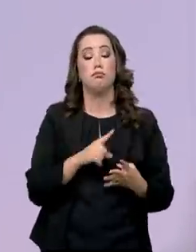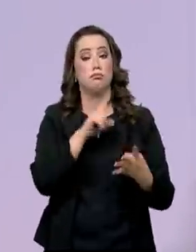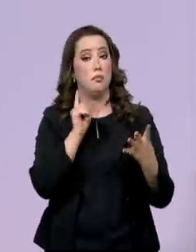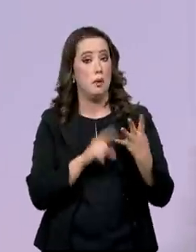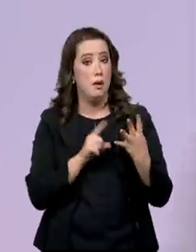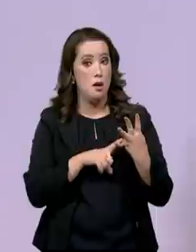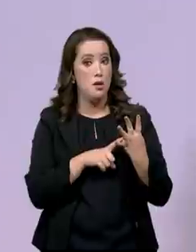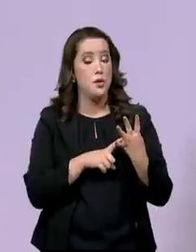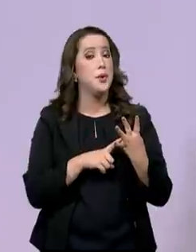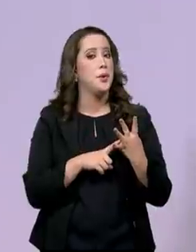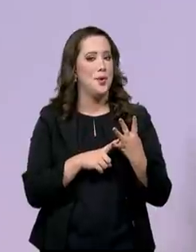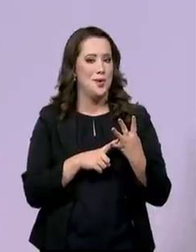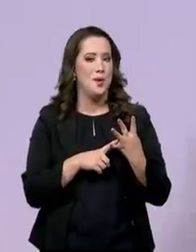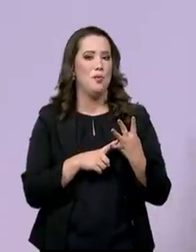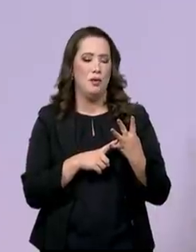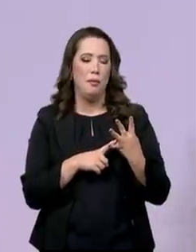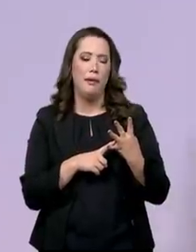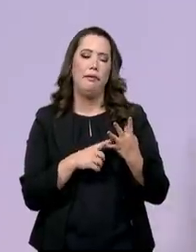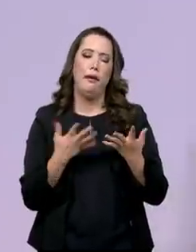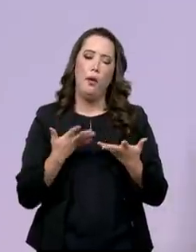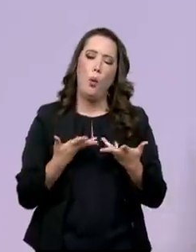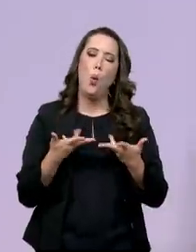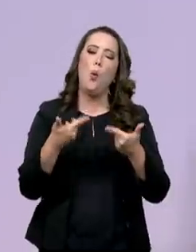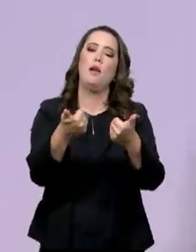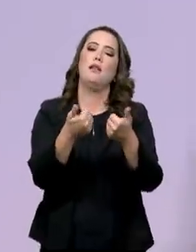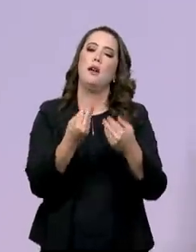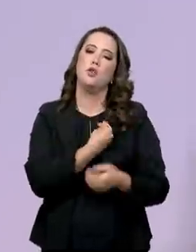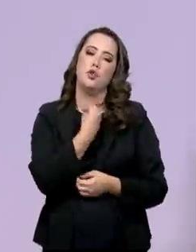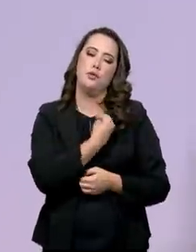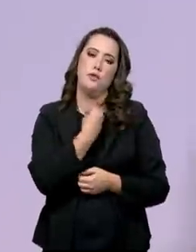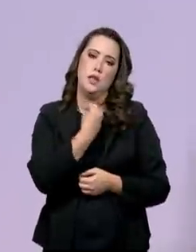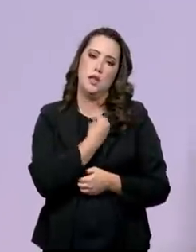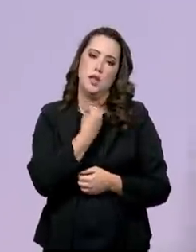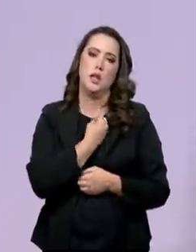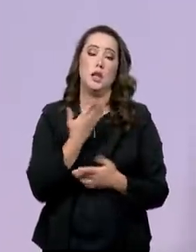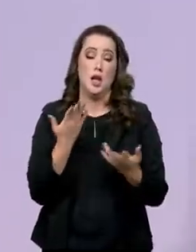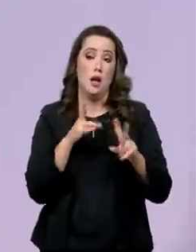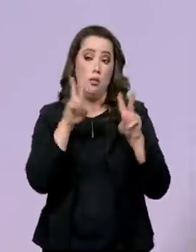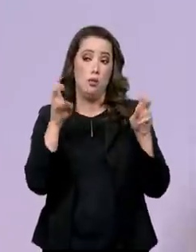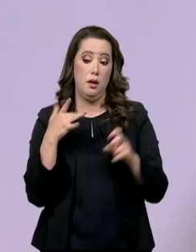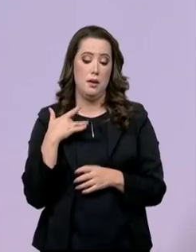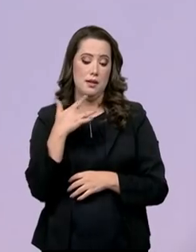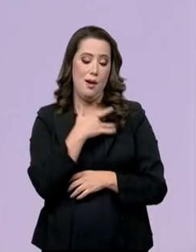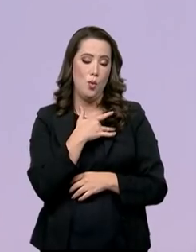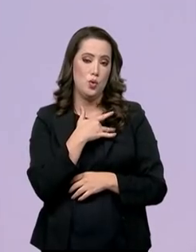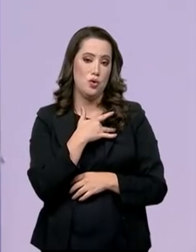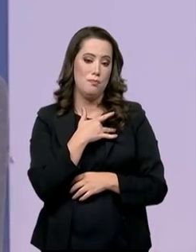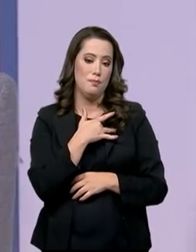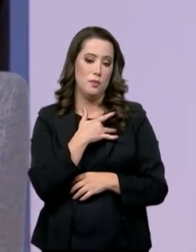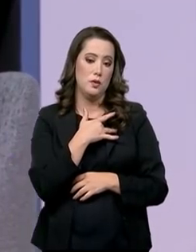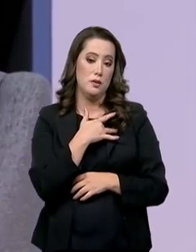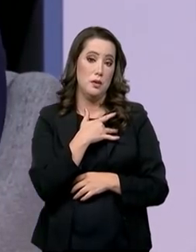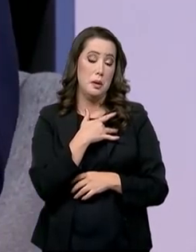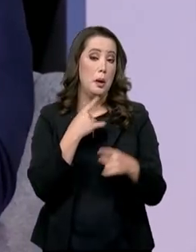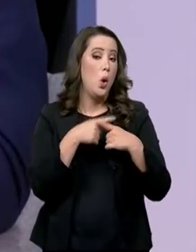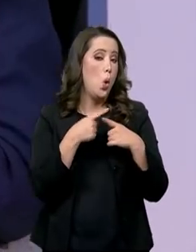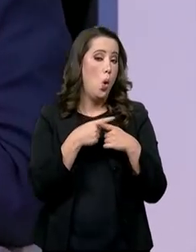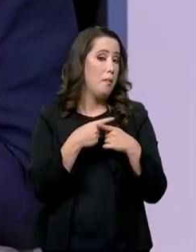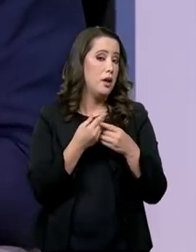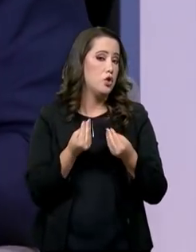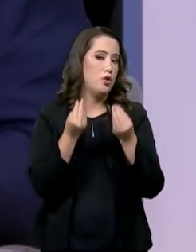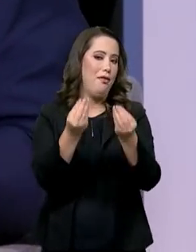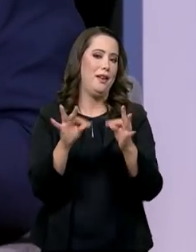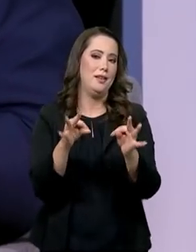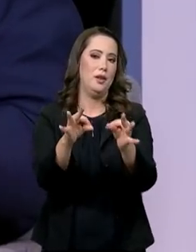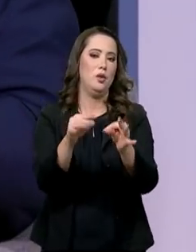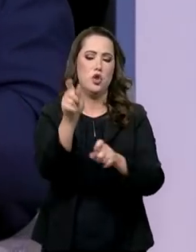Tecnologias para a qualidade de vida das pessoas, e aí entra justamente essas tecnologias para a saúde. Como a gente chega com a tecnologia? Lá onde as pessoas moram? Pode